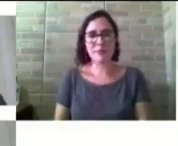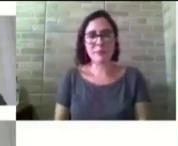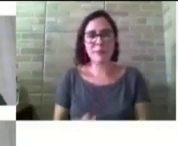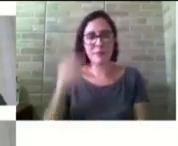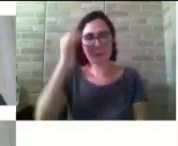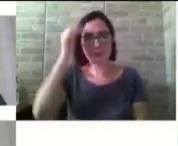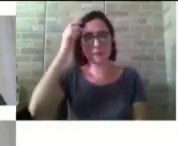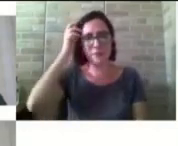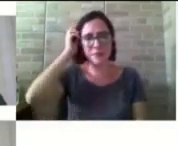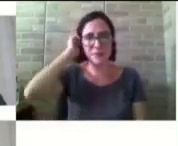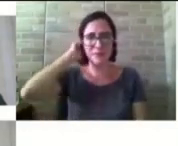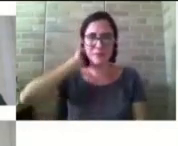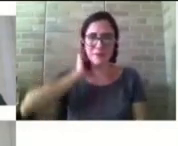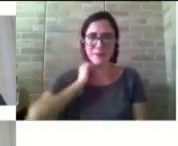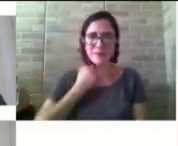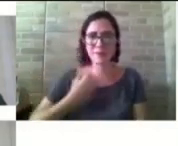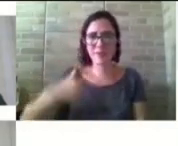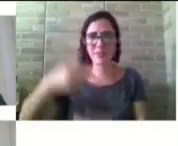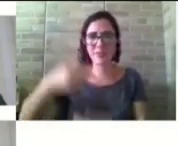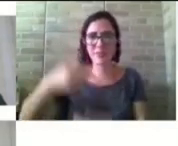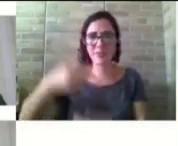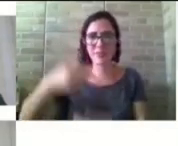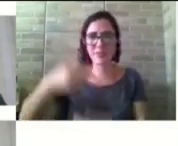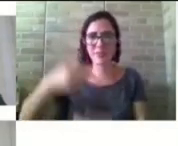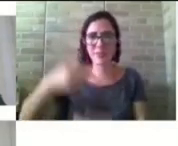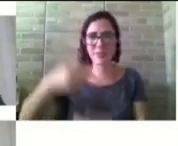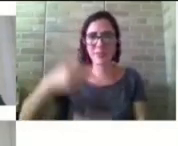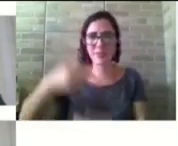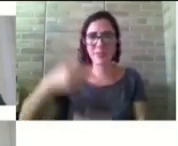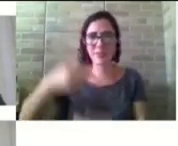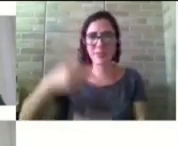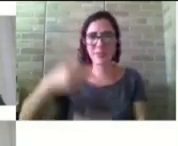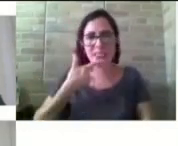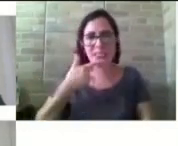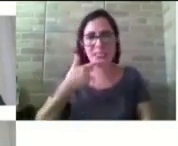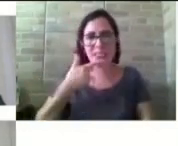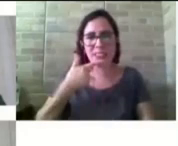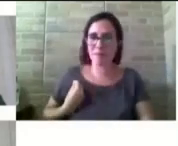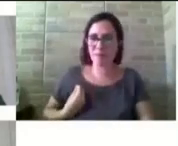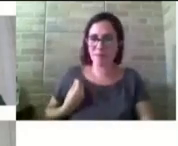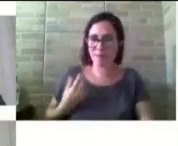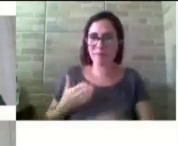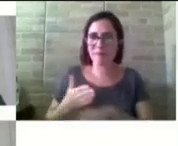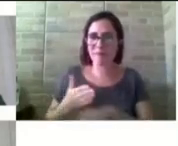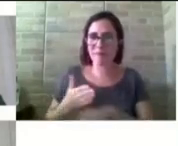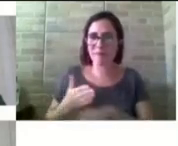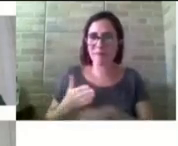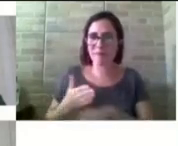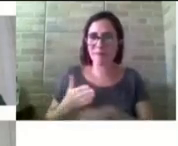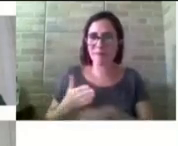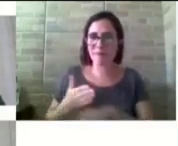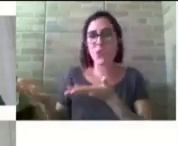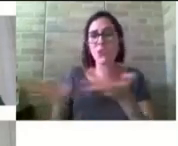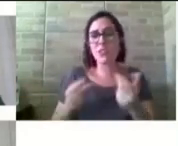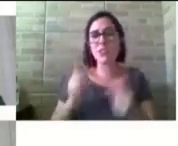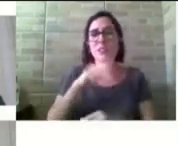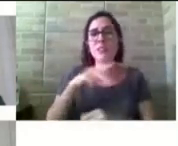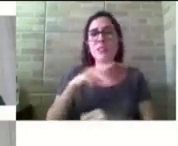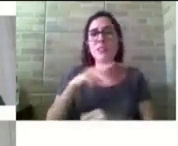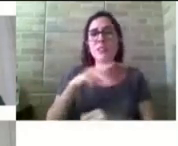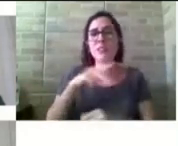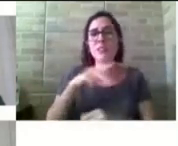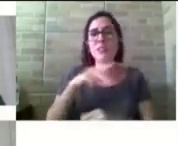Muito obrigada, Gonçalo, pela sua participação. Eu convido as professoras Priscila e Fernanda para